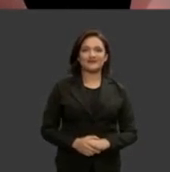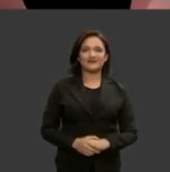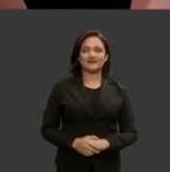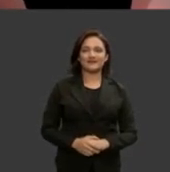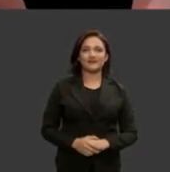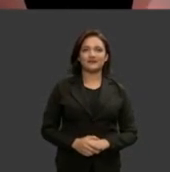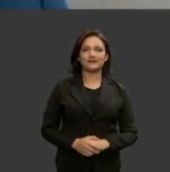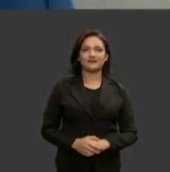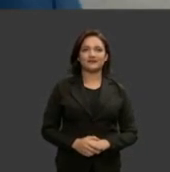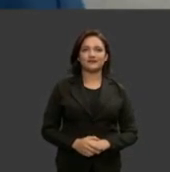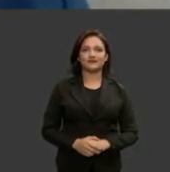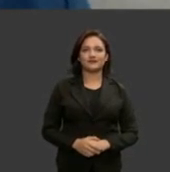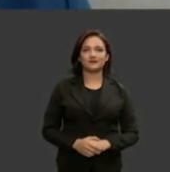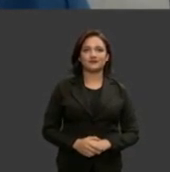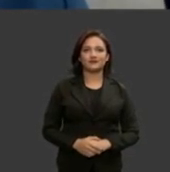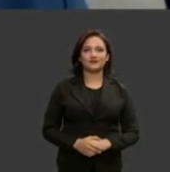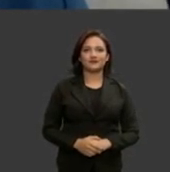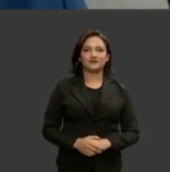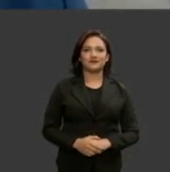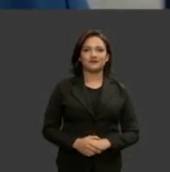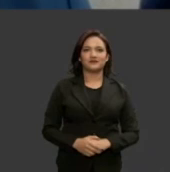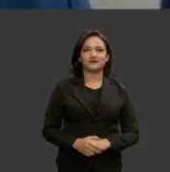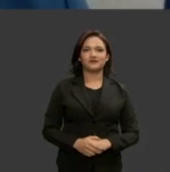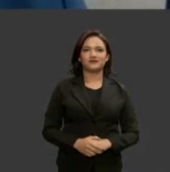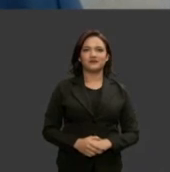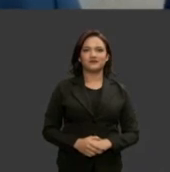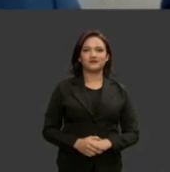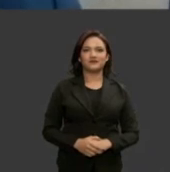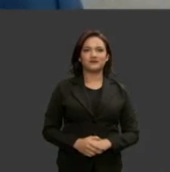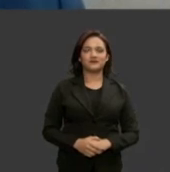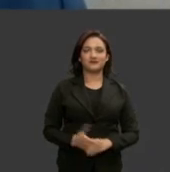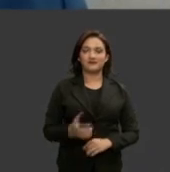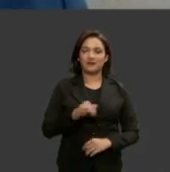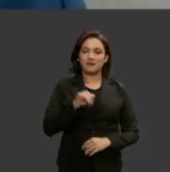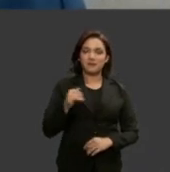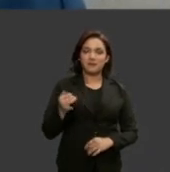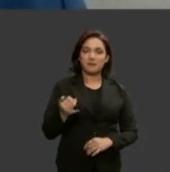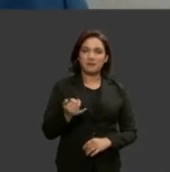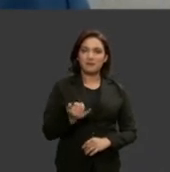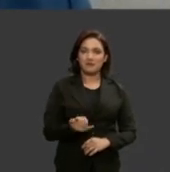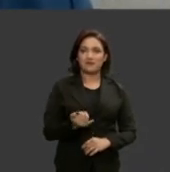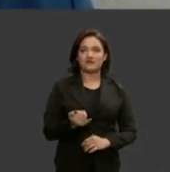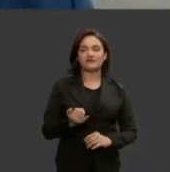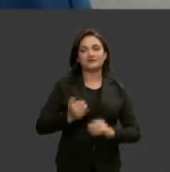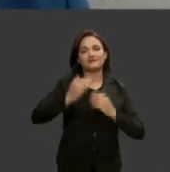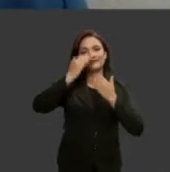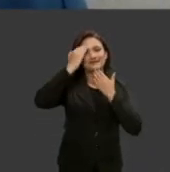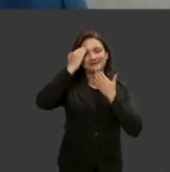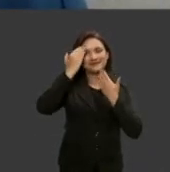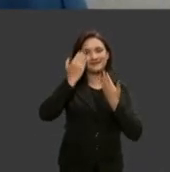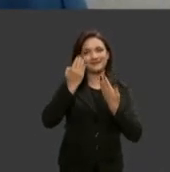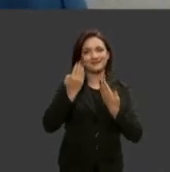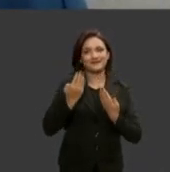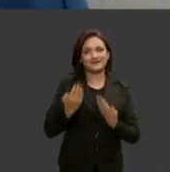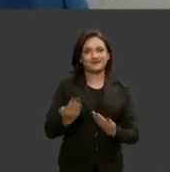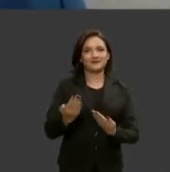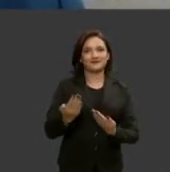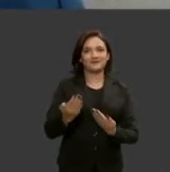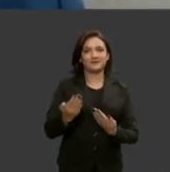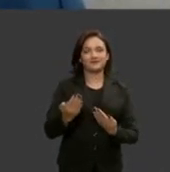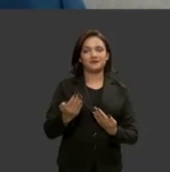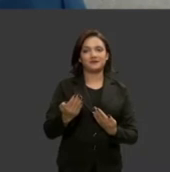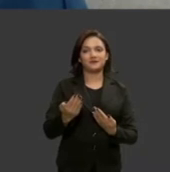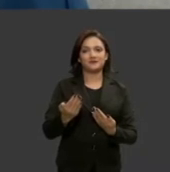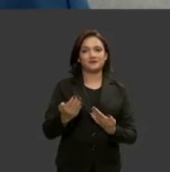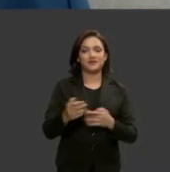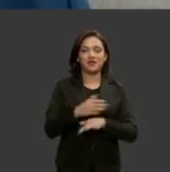quero aproveitar a oportunidade para agradecer a todos